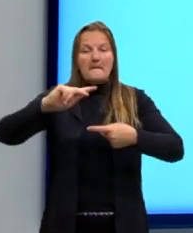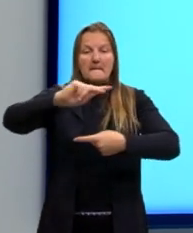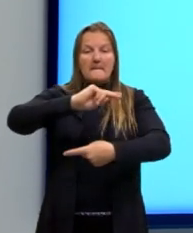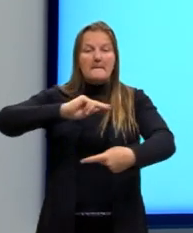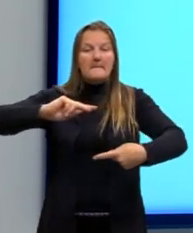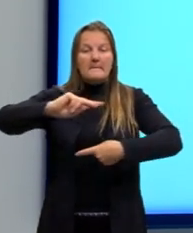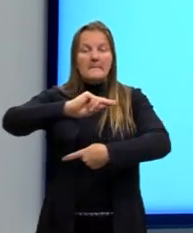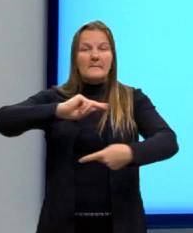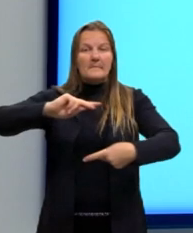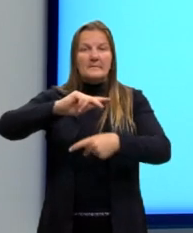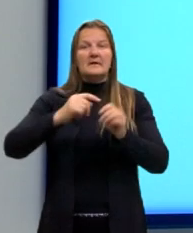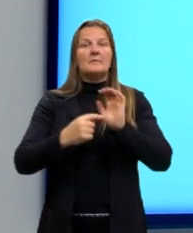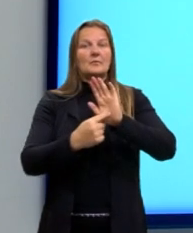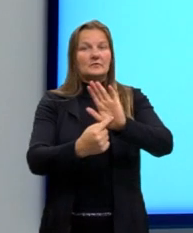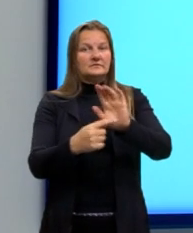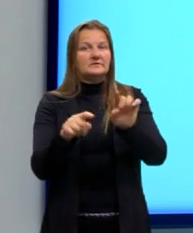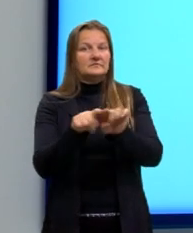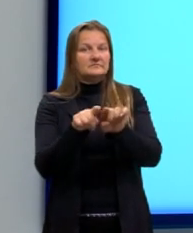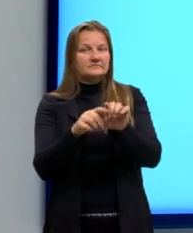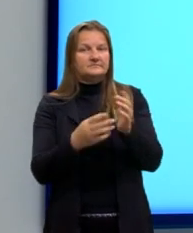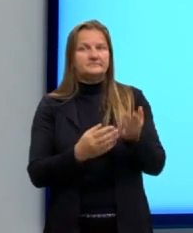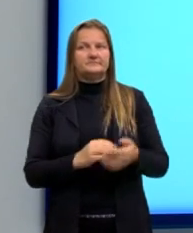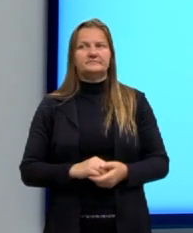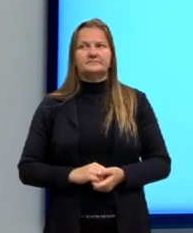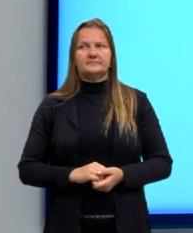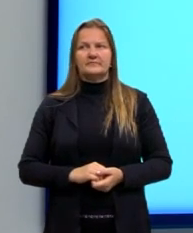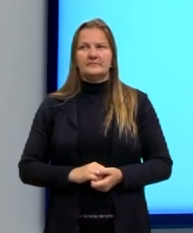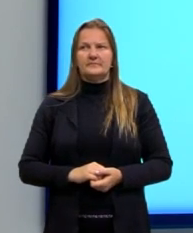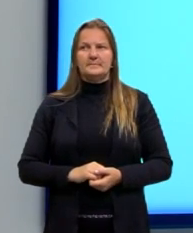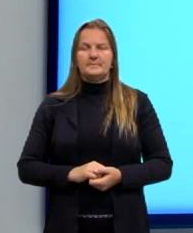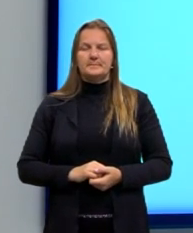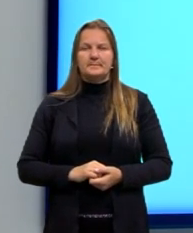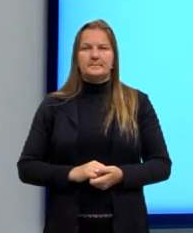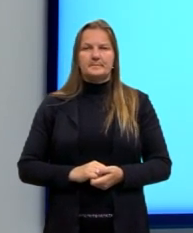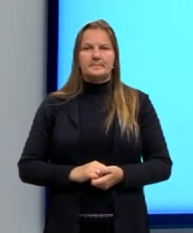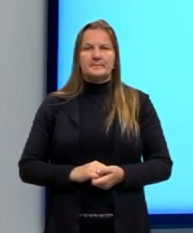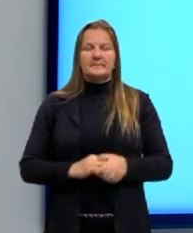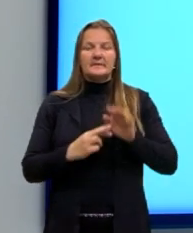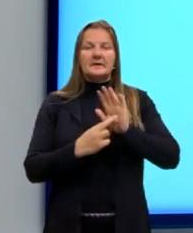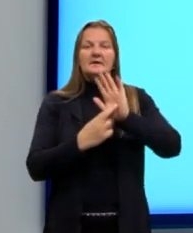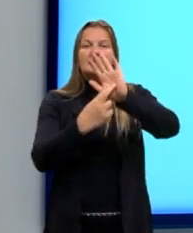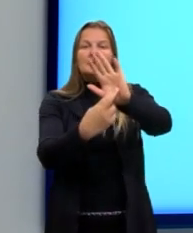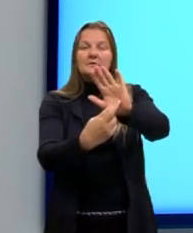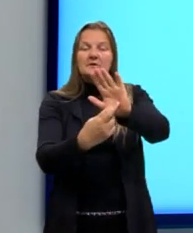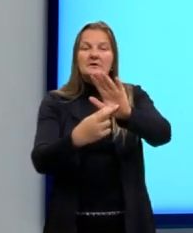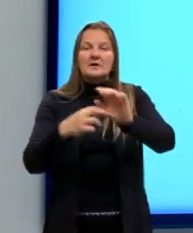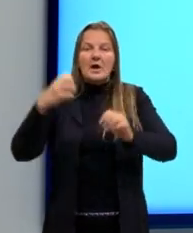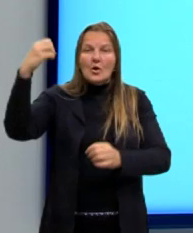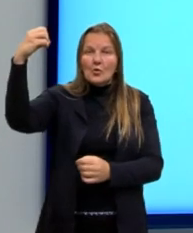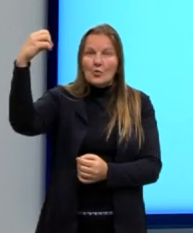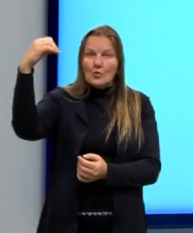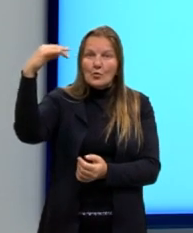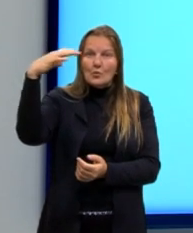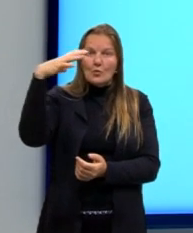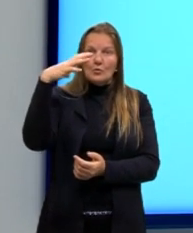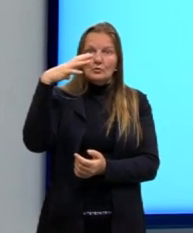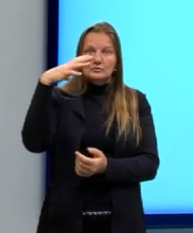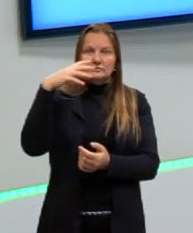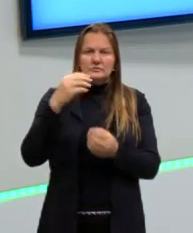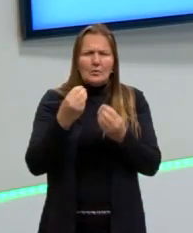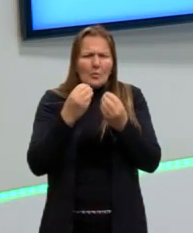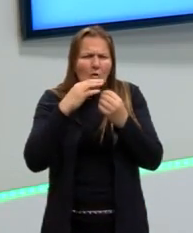depois a gente vai ver também, tá? E esse fenômeno, ele representa, então, uma... Ele está